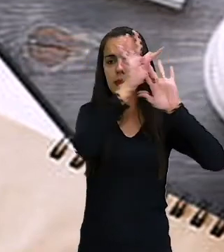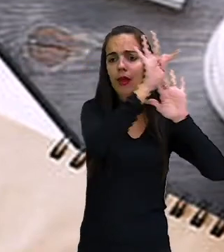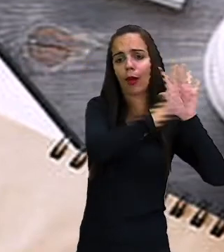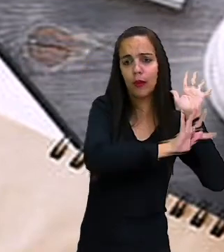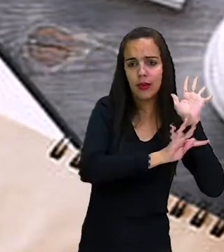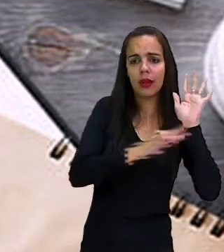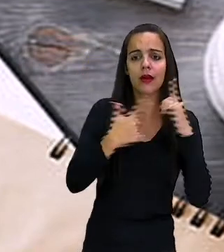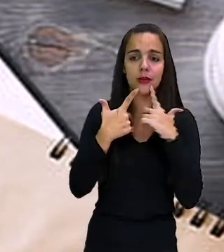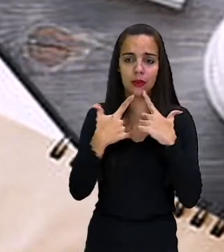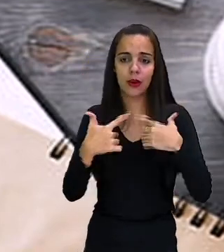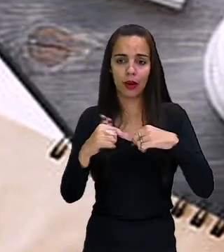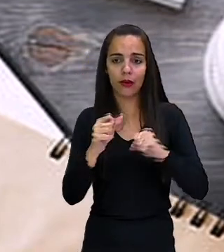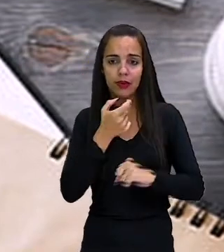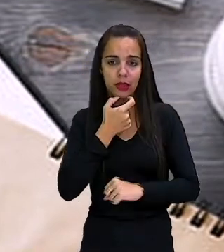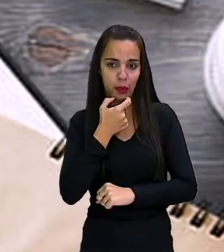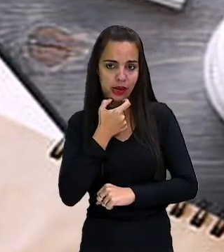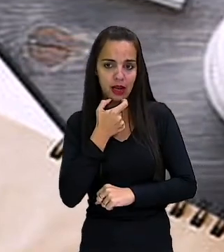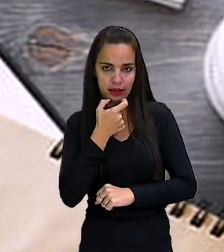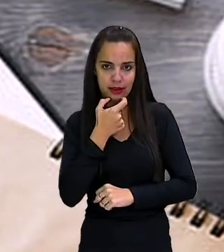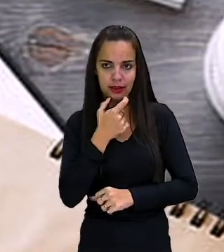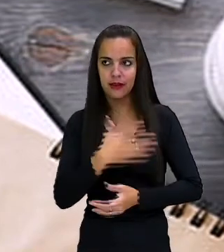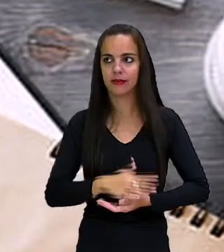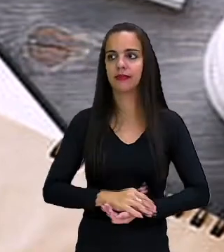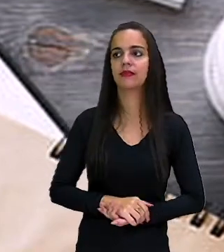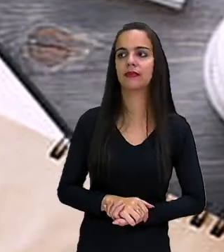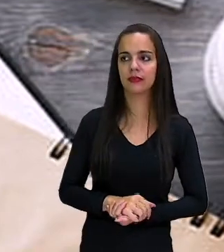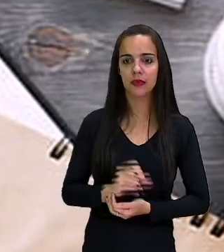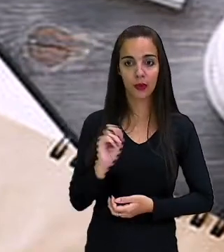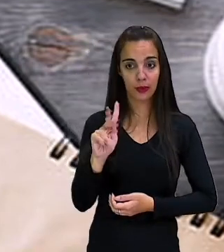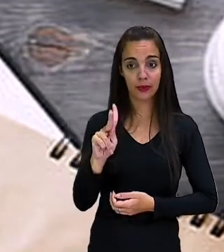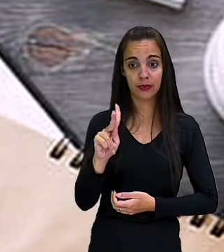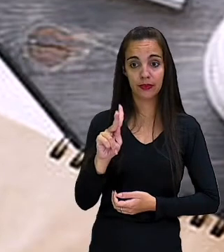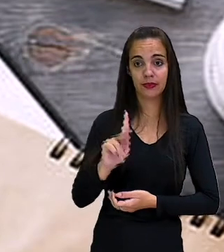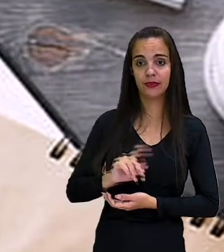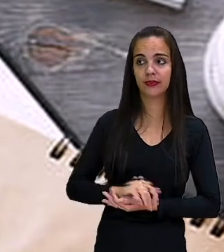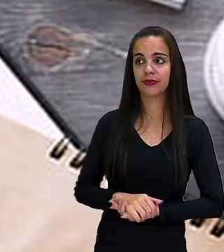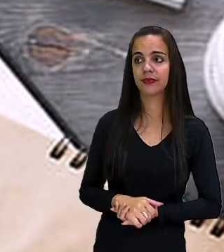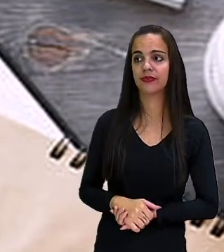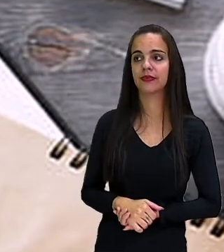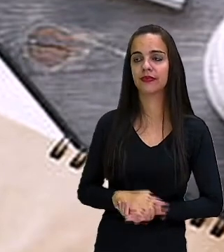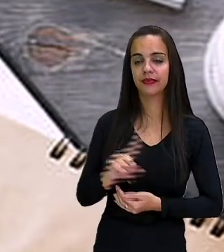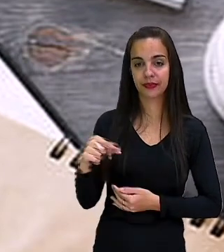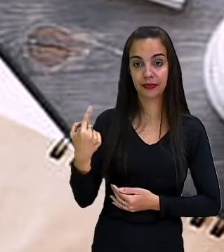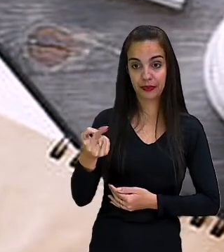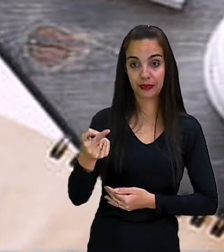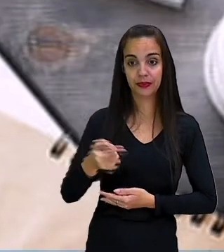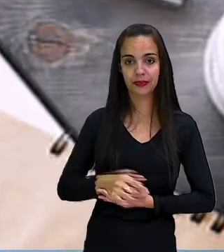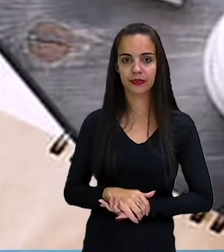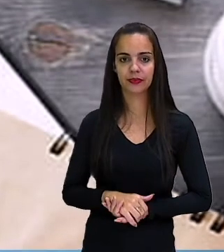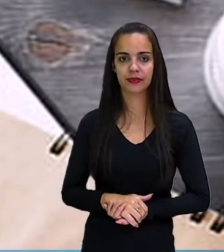tirinha que vai ser passado para você nas provas. Ok? Vamos à próxima.